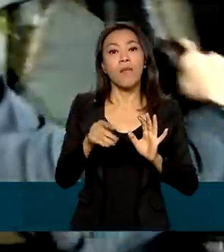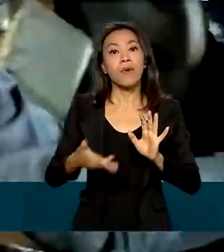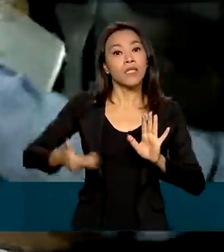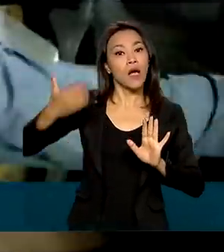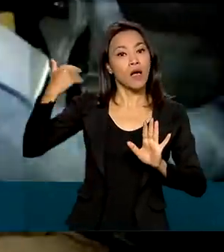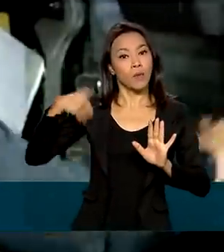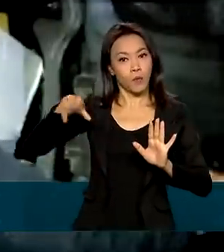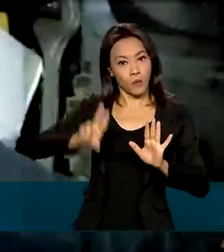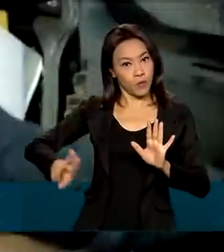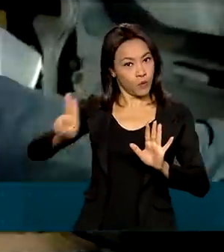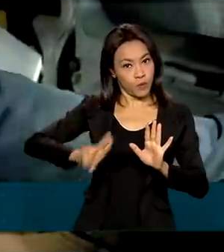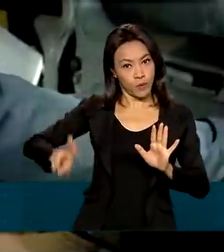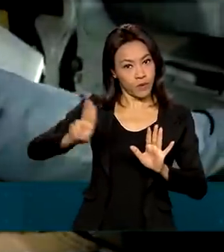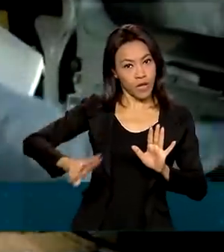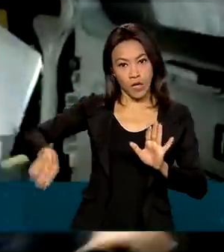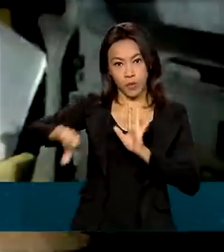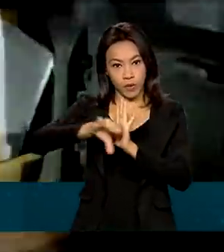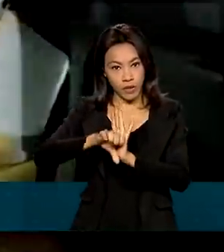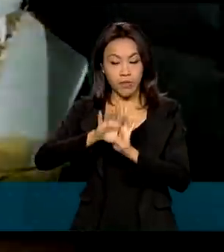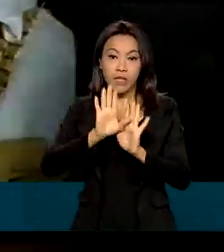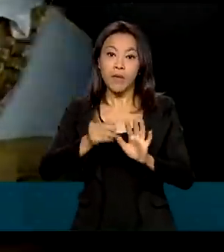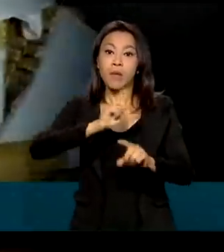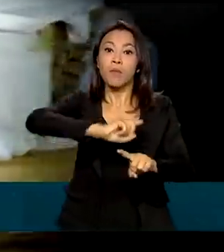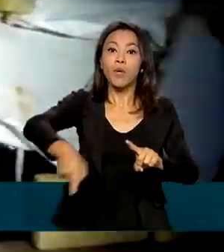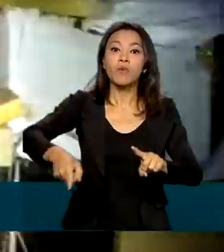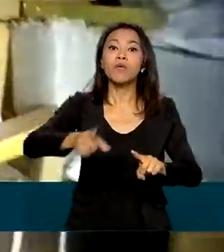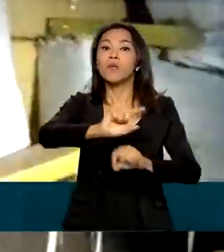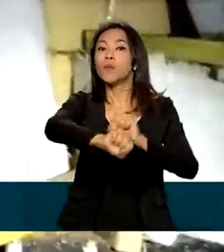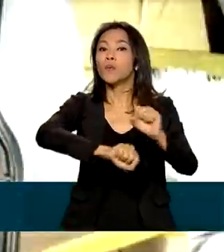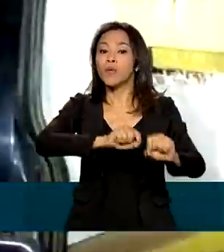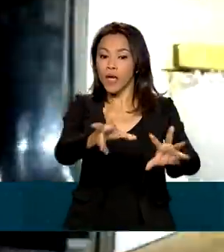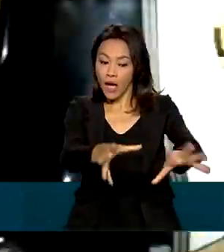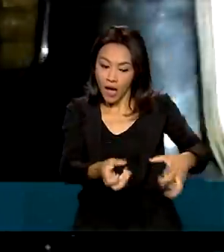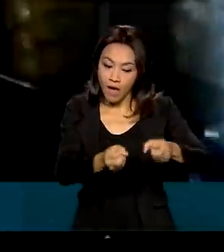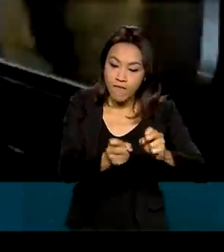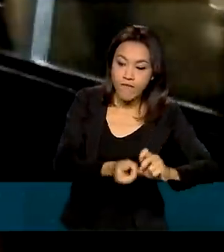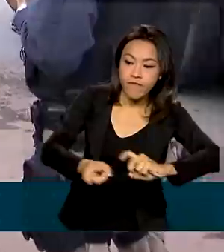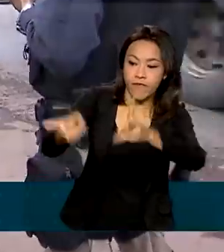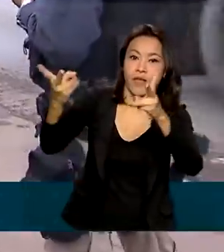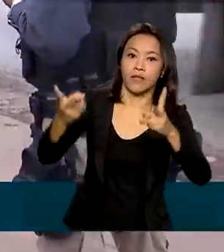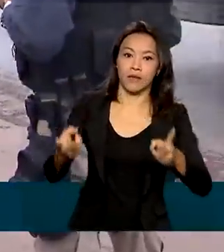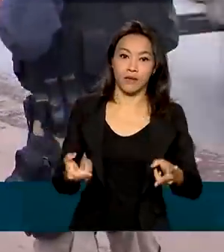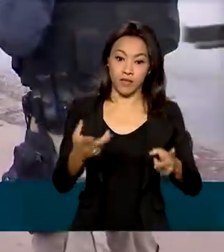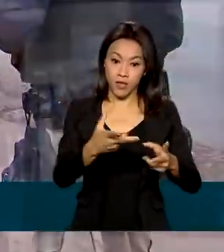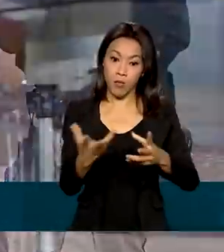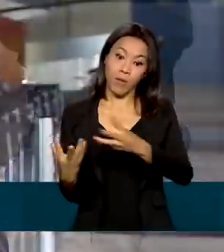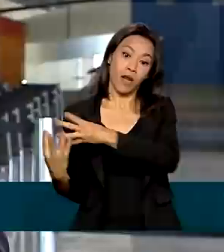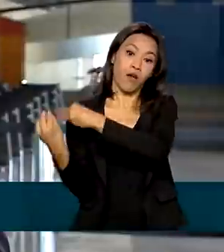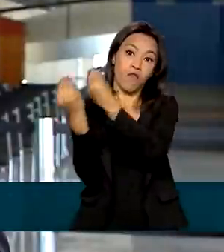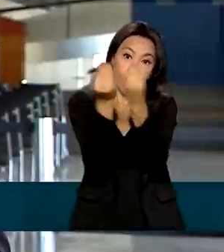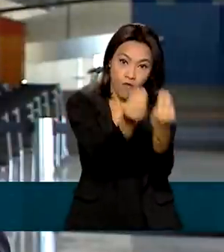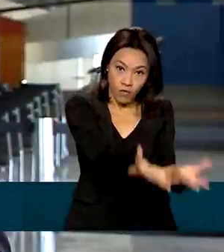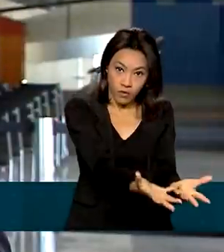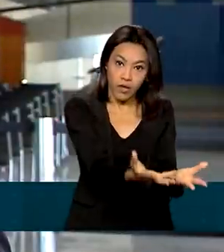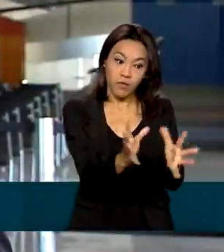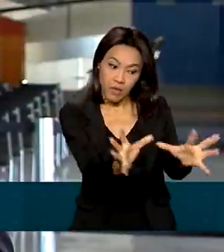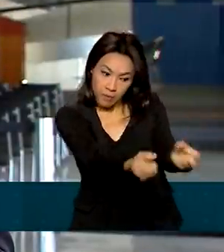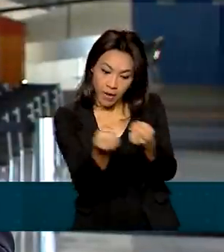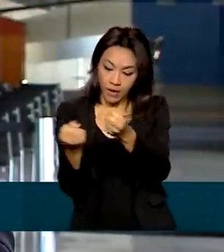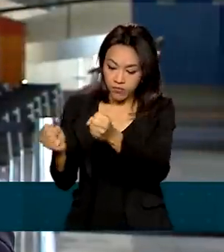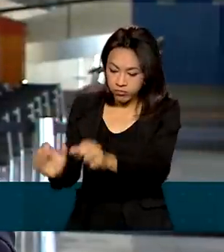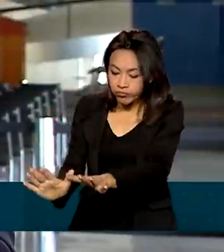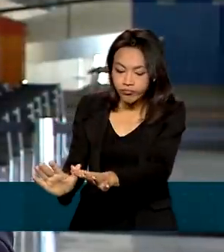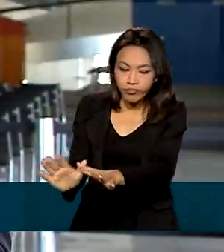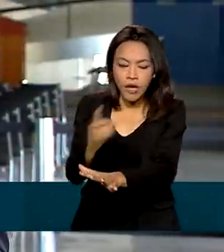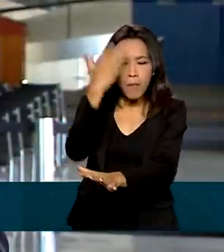habitualmente na prática do crime. Também fica proibida a venda desse veículo. Até então, a devolução dos bens apreendidos dependia de